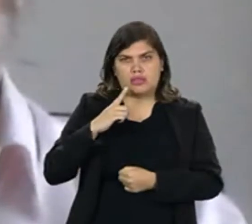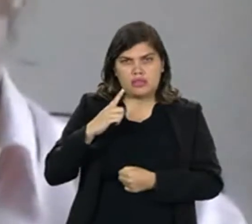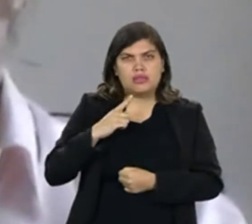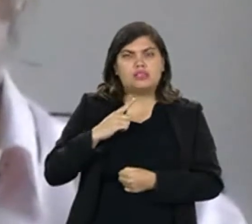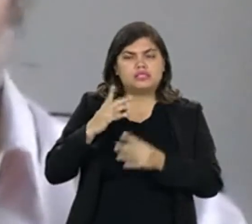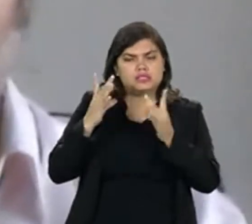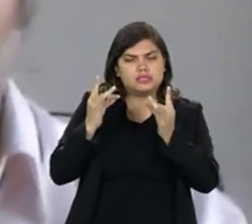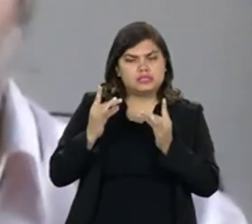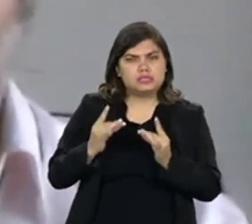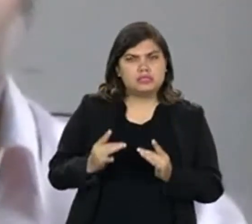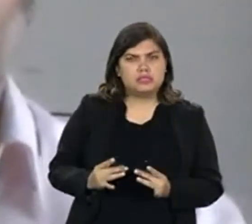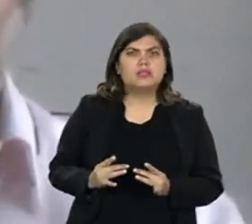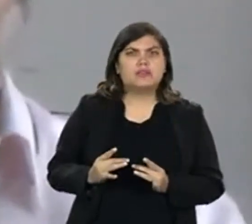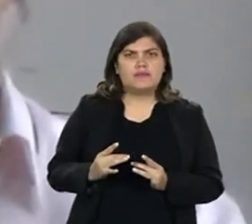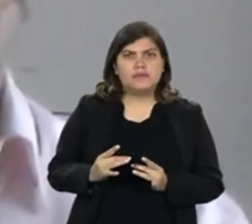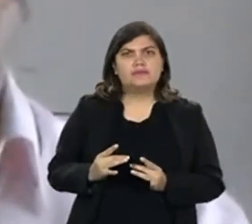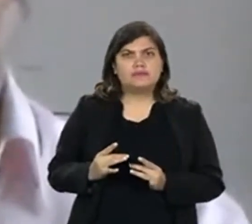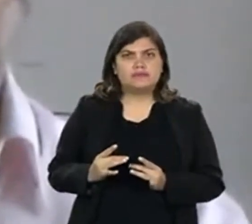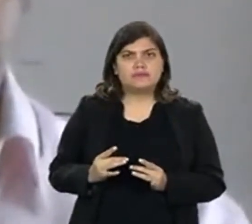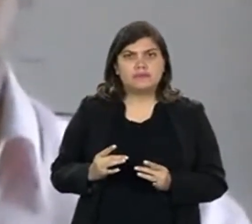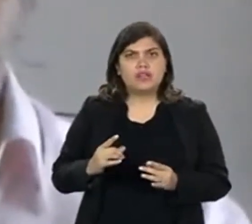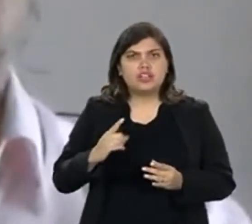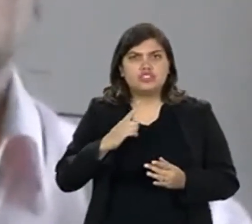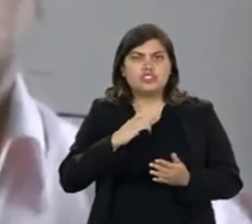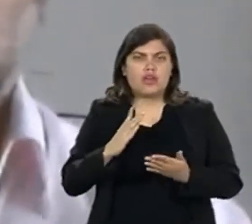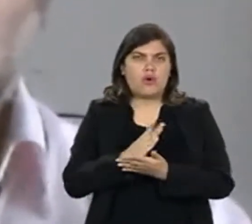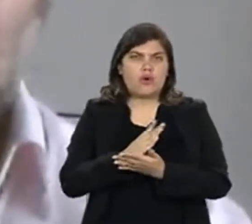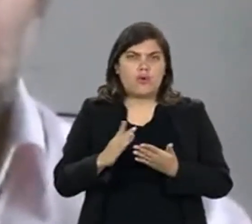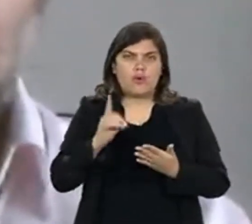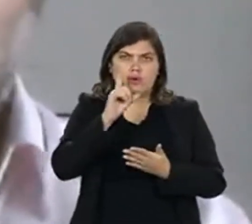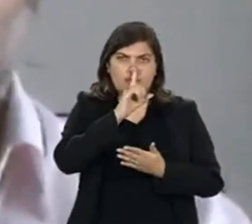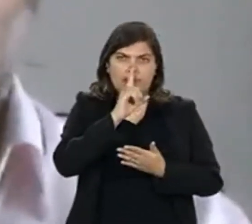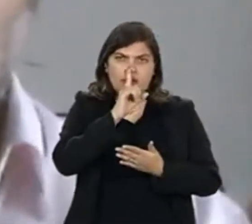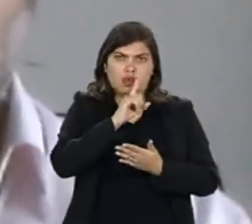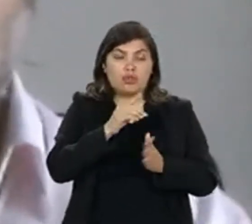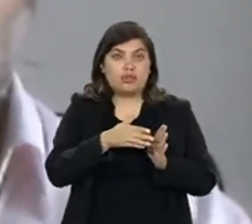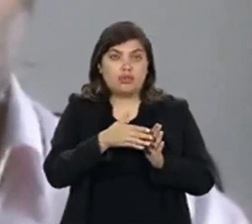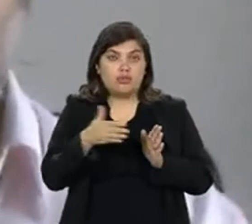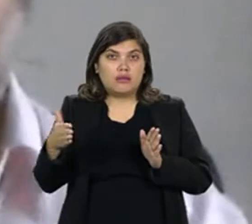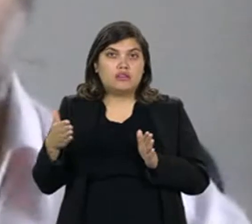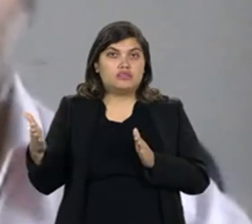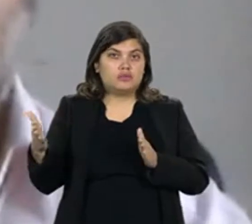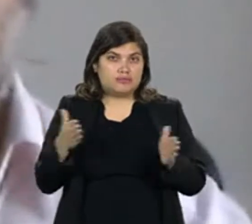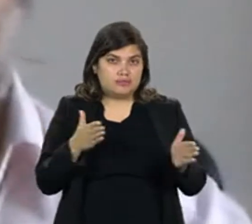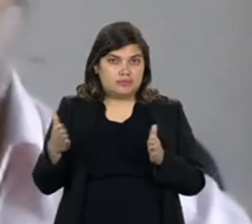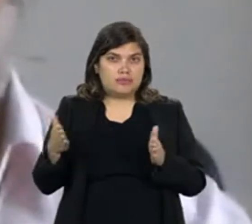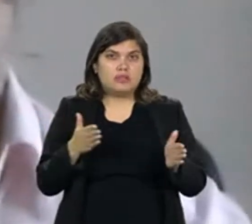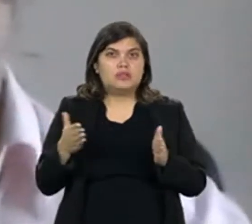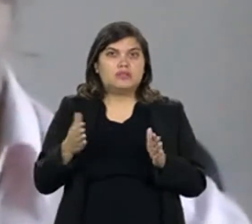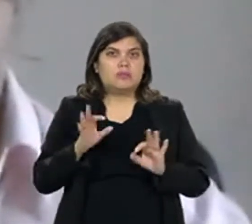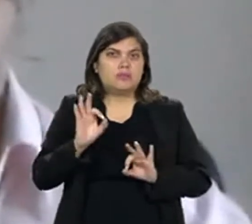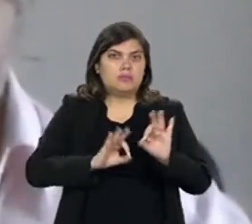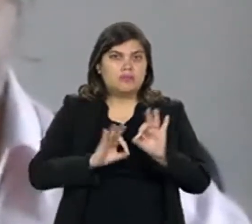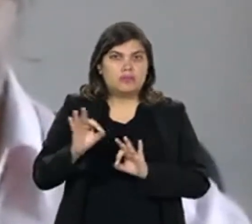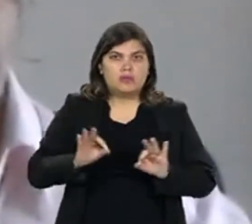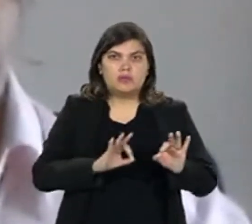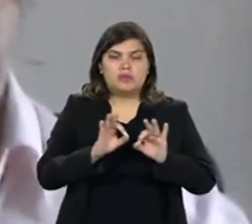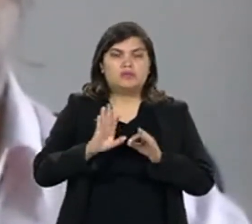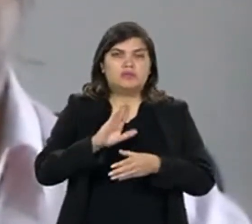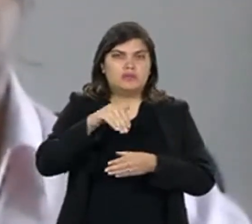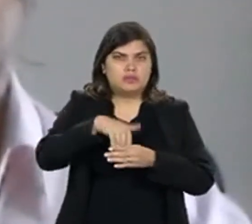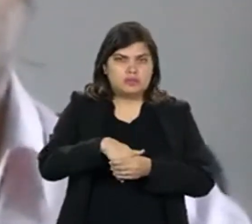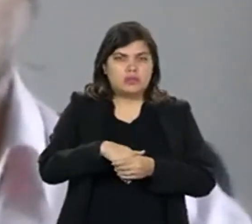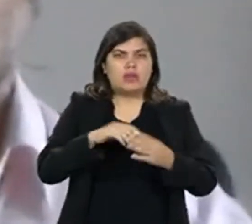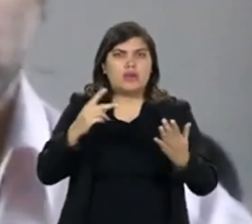altamente específico, ele deixava algumas lacunas. Então, durante o processo de preparação